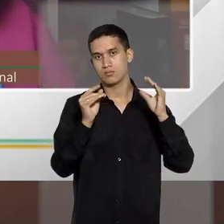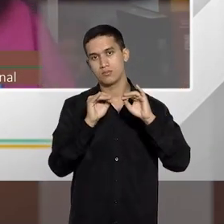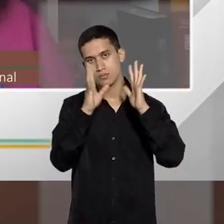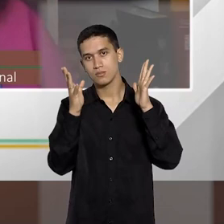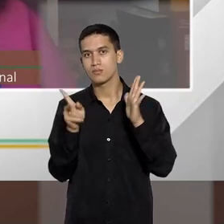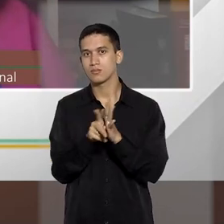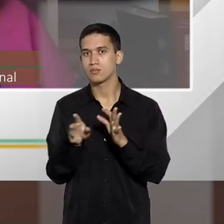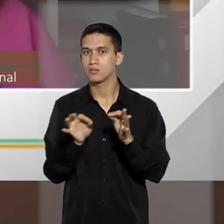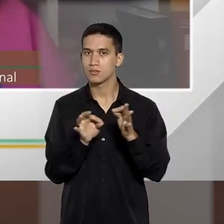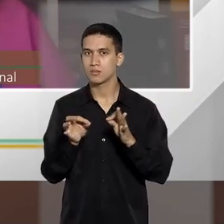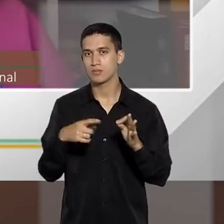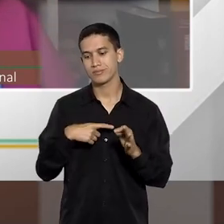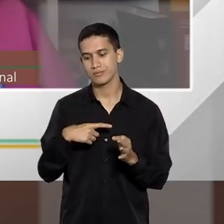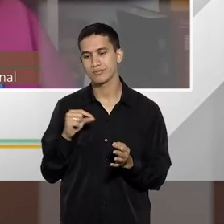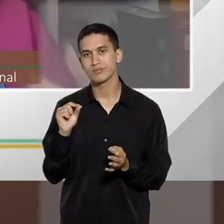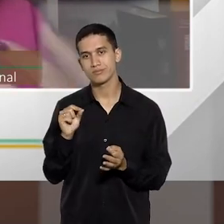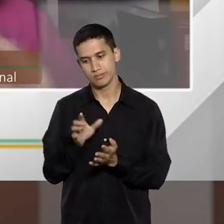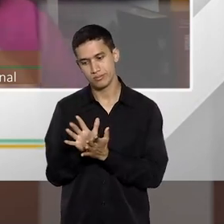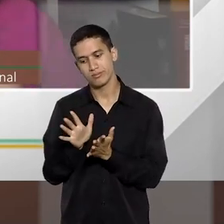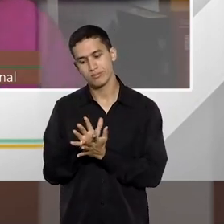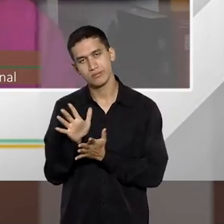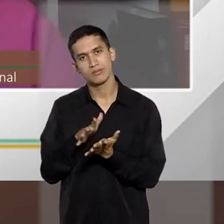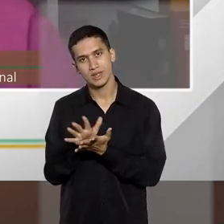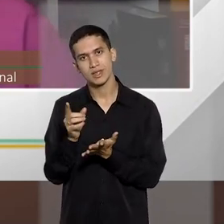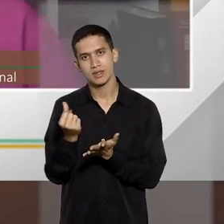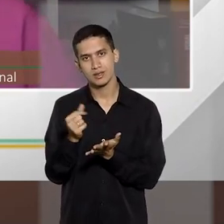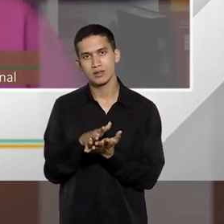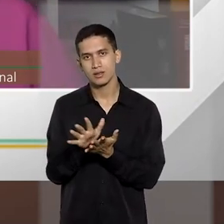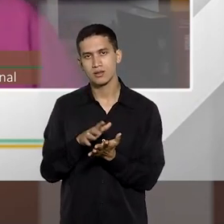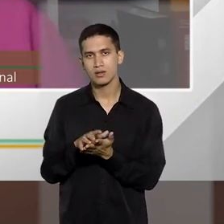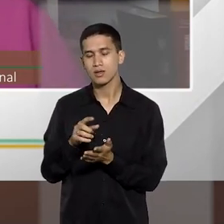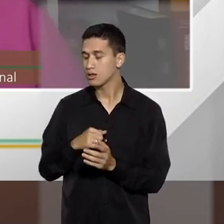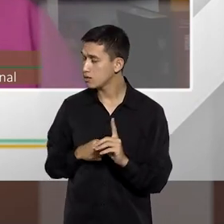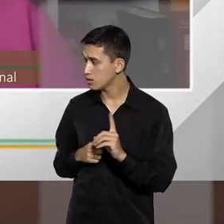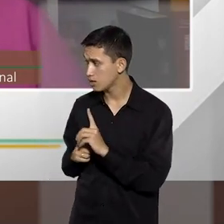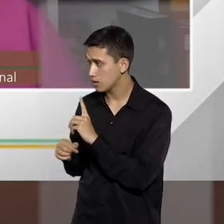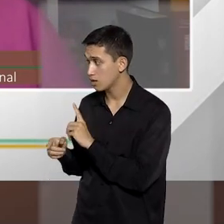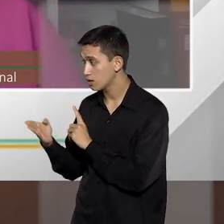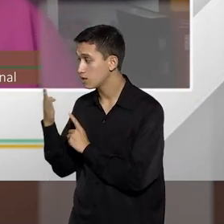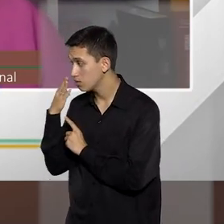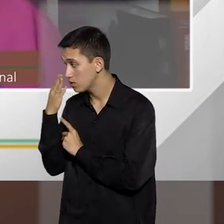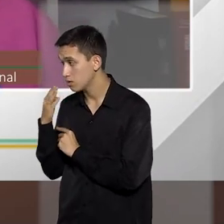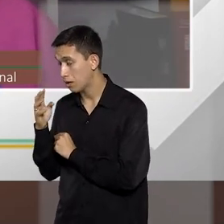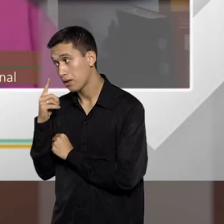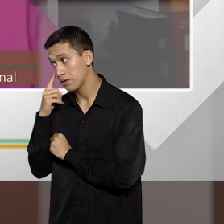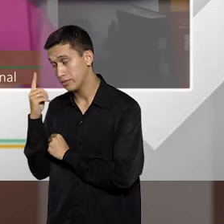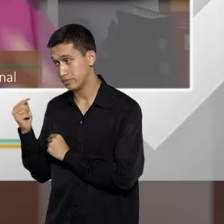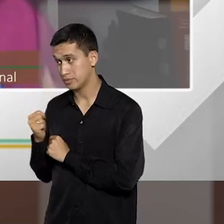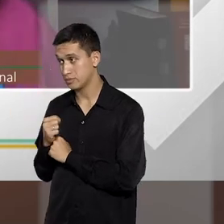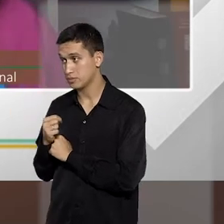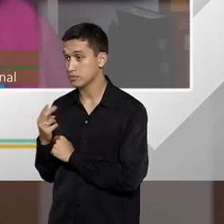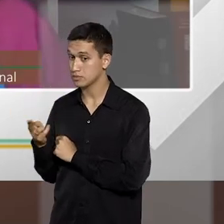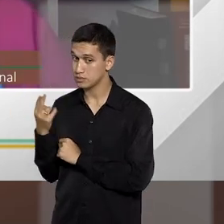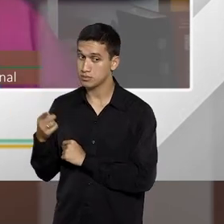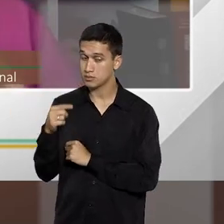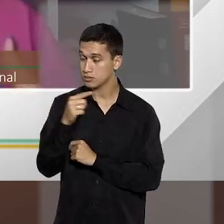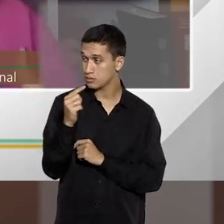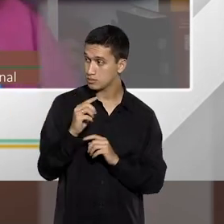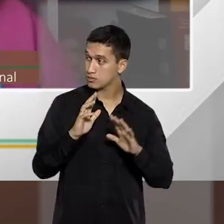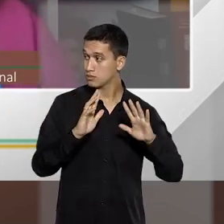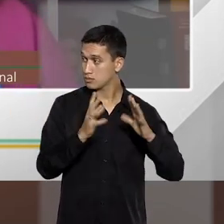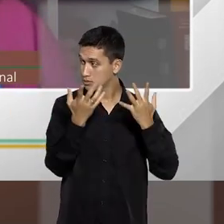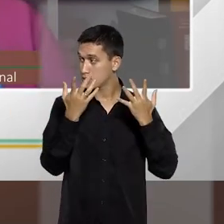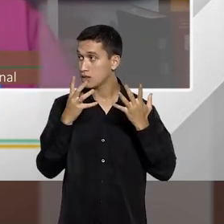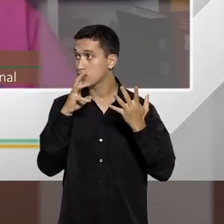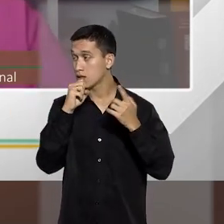essa festa, tive gastos, e aí eu chego para cada uma dessas prostitutas, e digo assim, olha, nós vamos dar essa festa no próximo